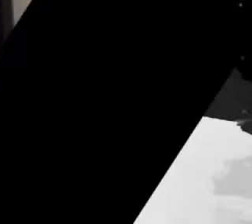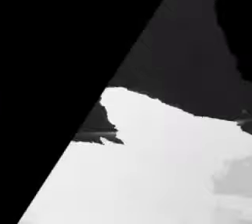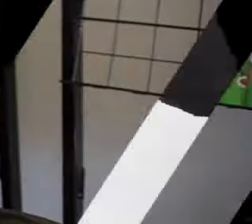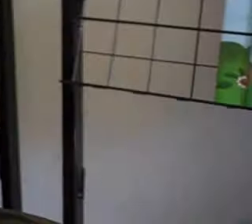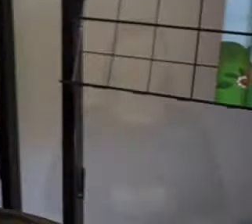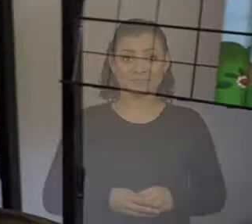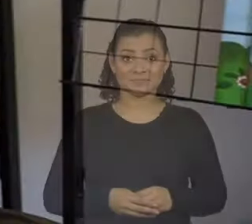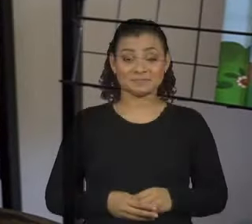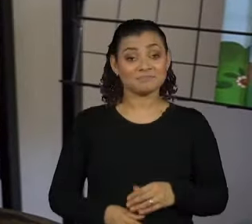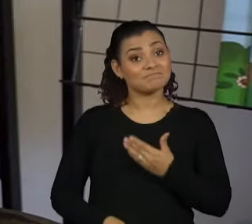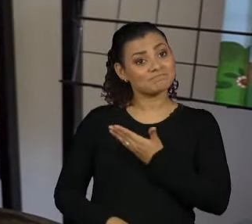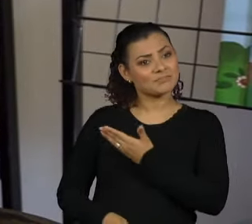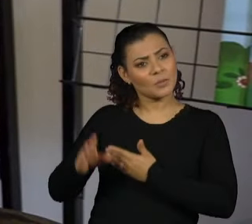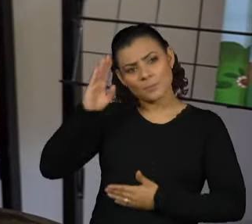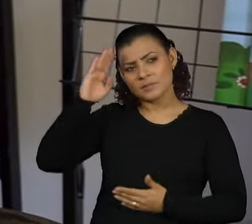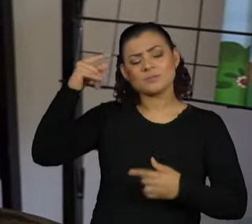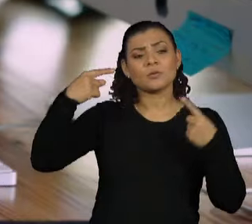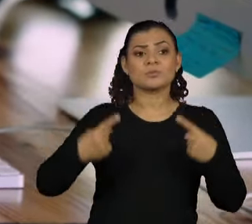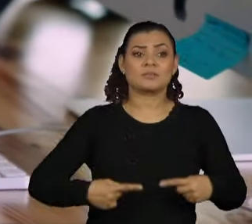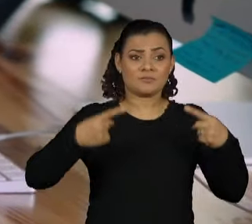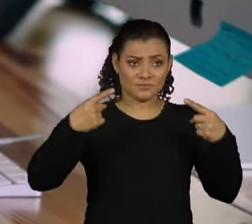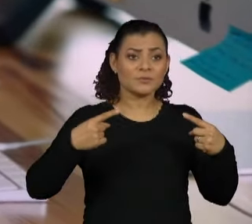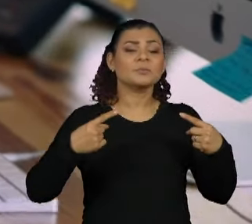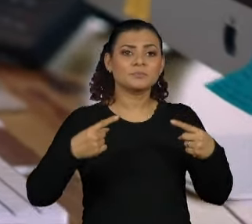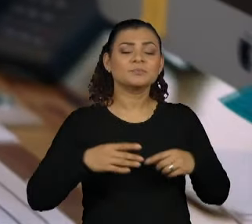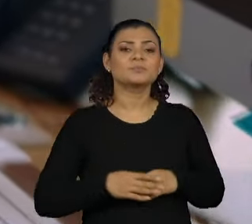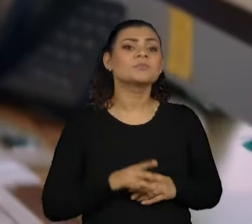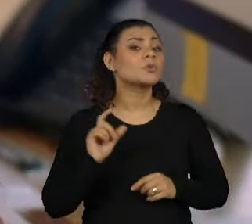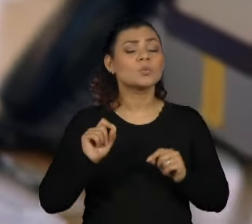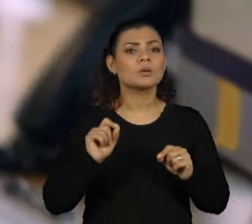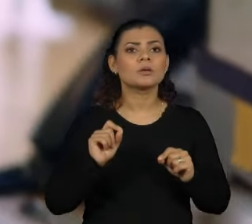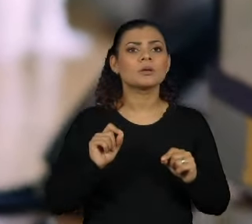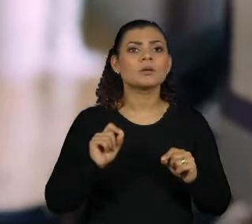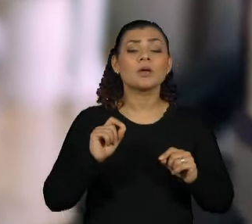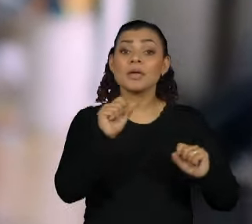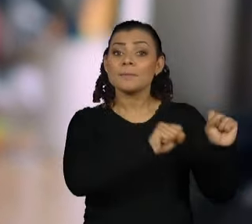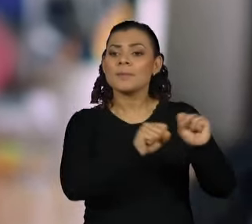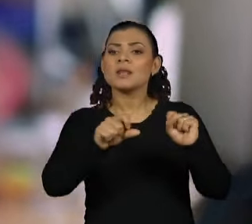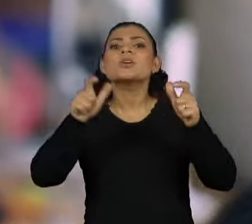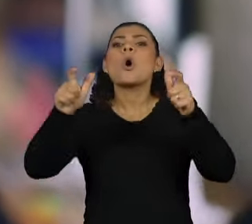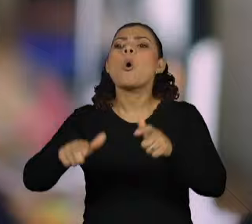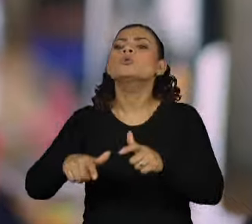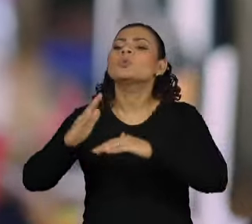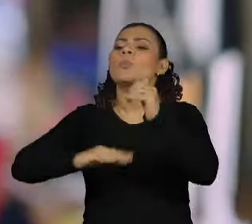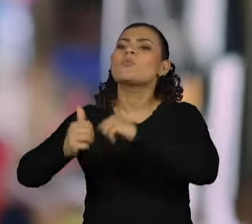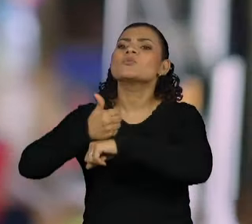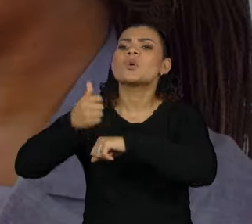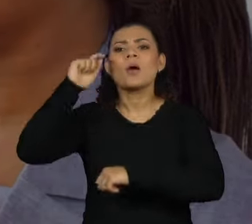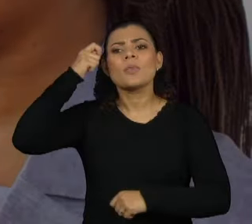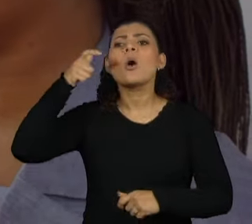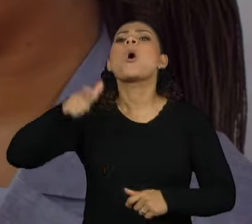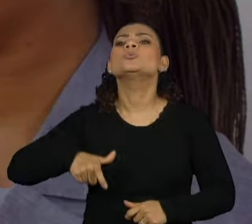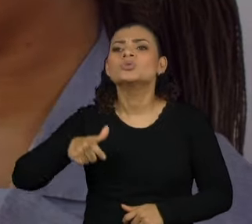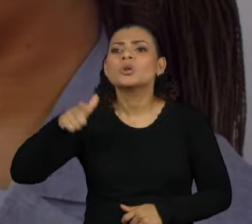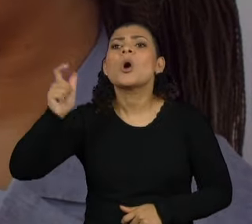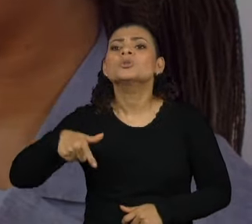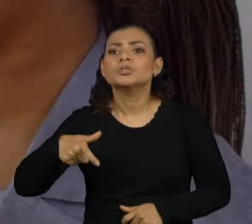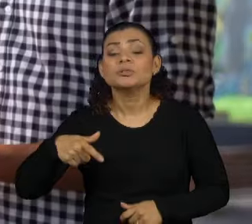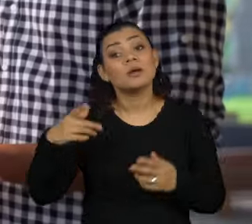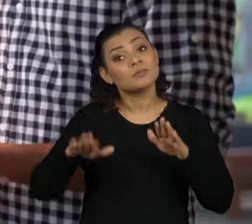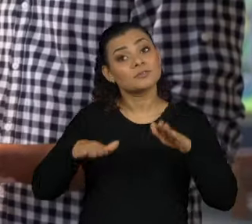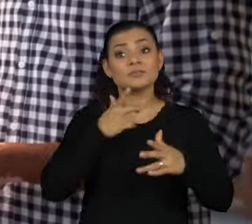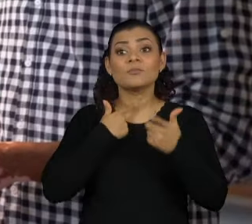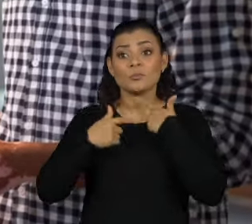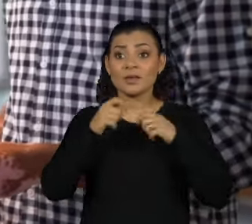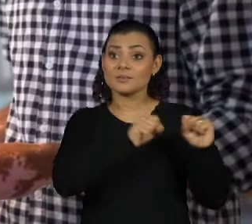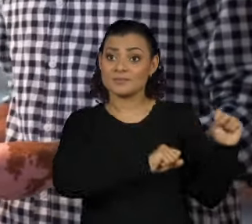Talvez o grande desafio das empresas é onde encontrar o profissional negro. Existe uma vontade, uma necessidade de